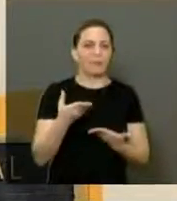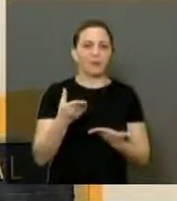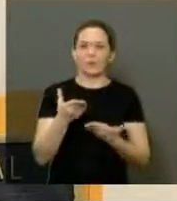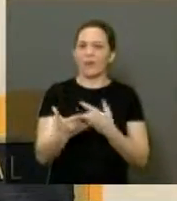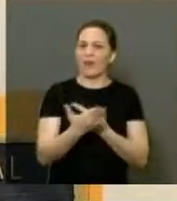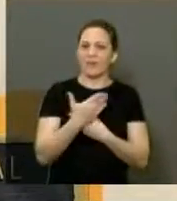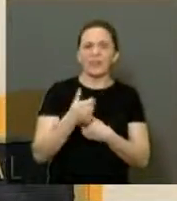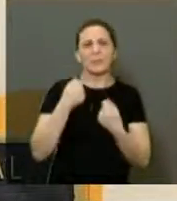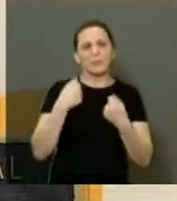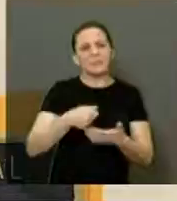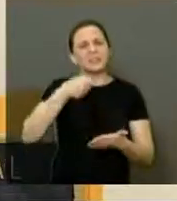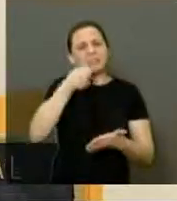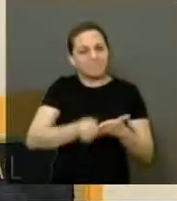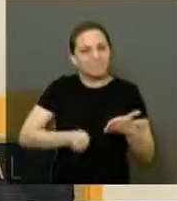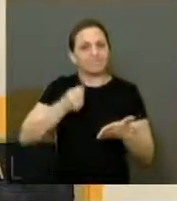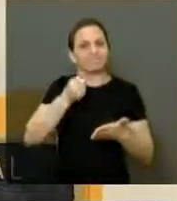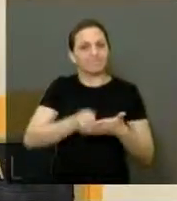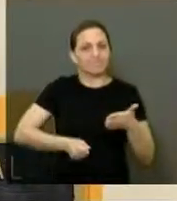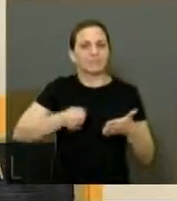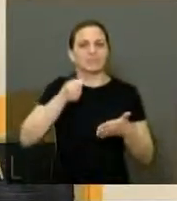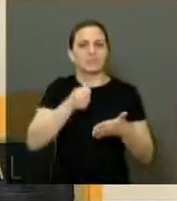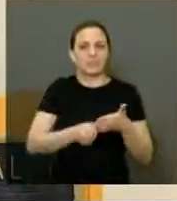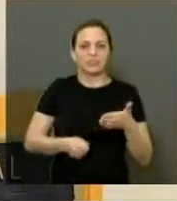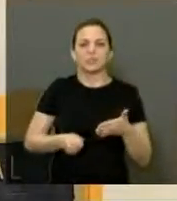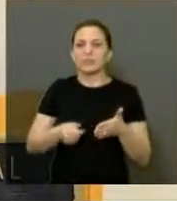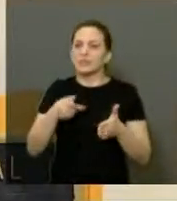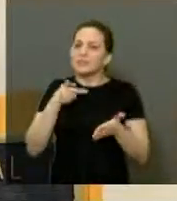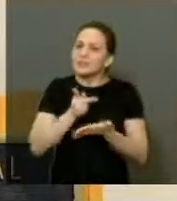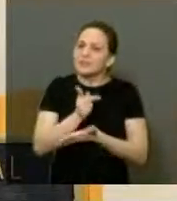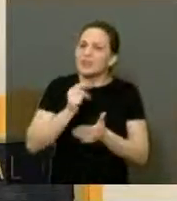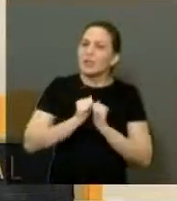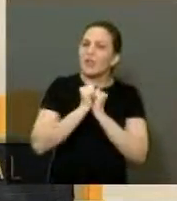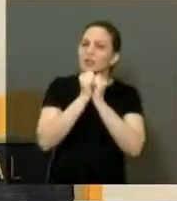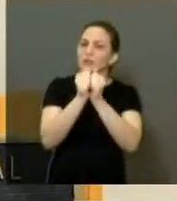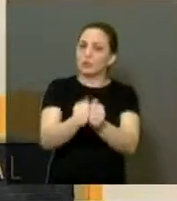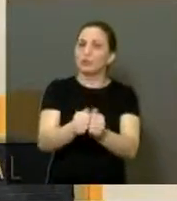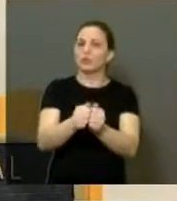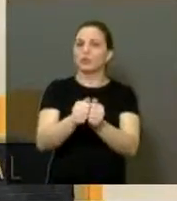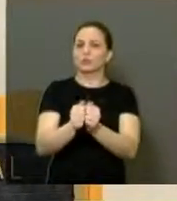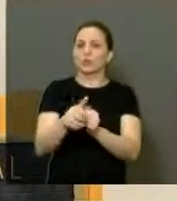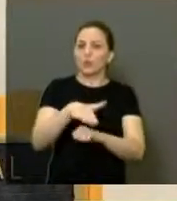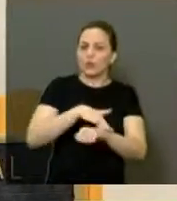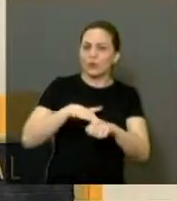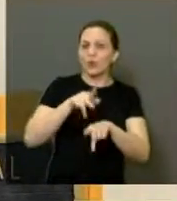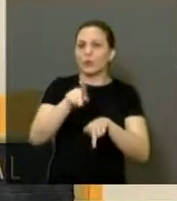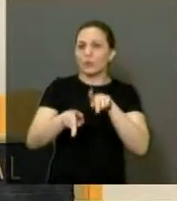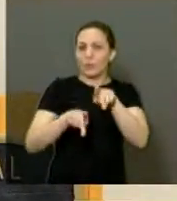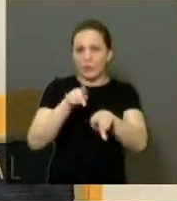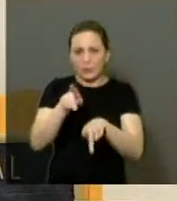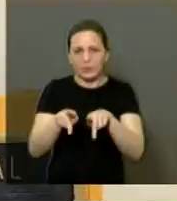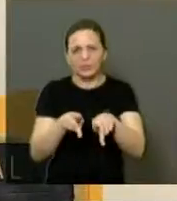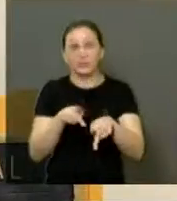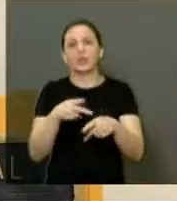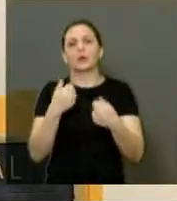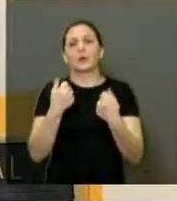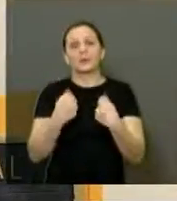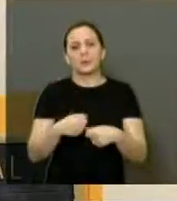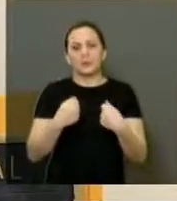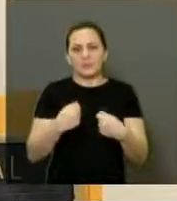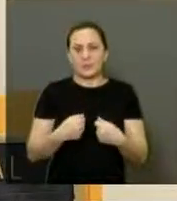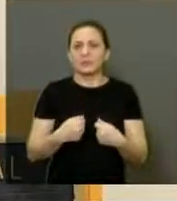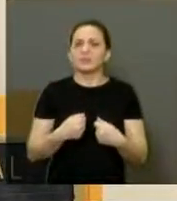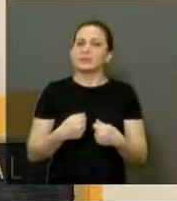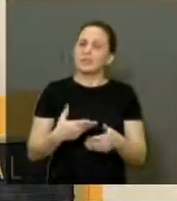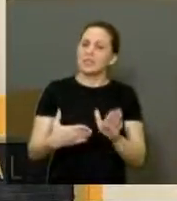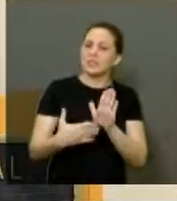atender, não. Tem que cobrar, tem que estar em cima direto, tem que falar com a população, com a população, tem